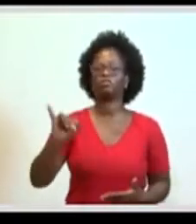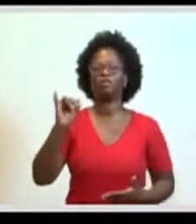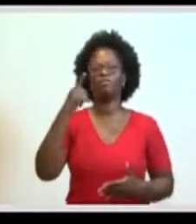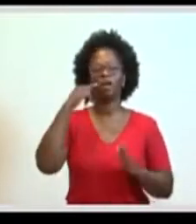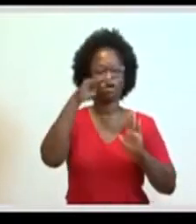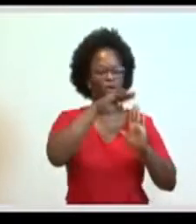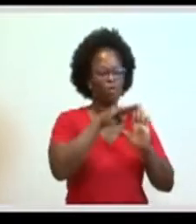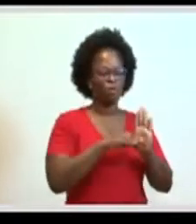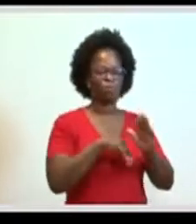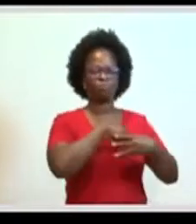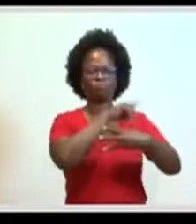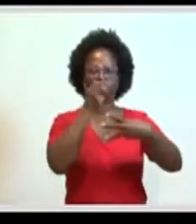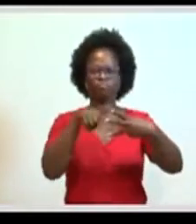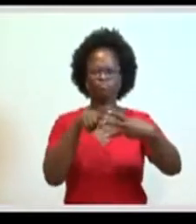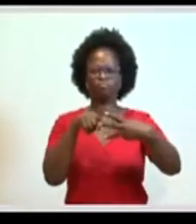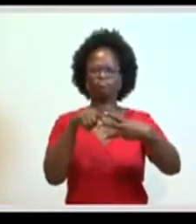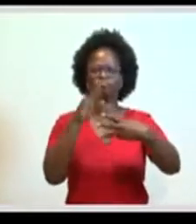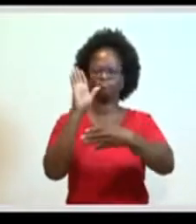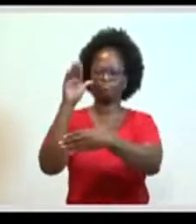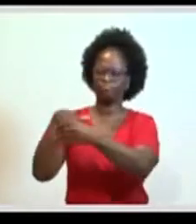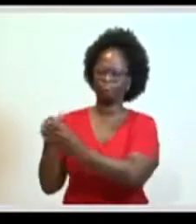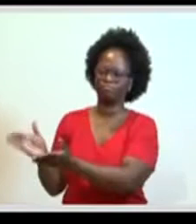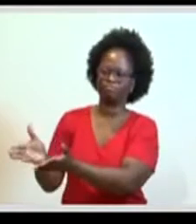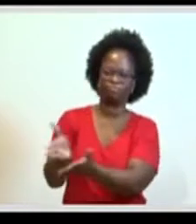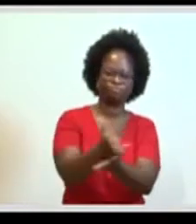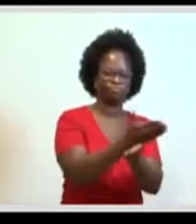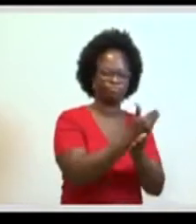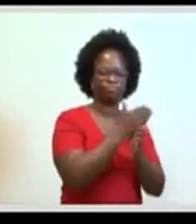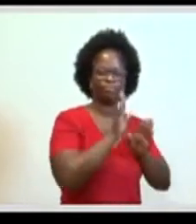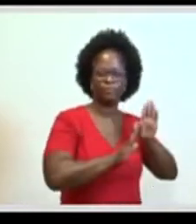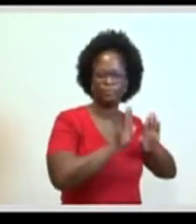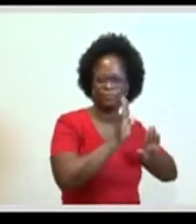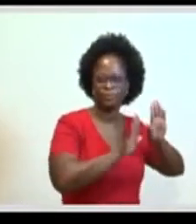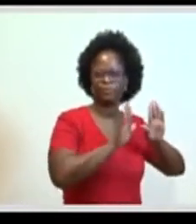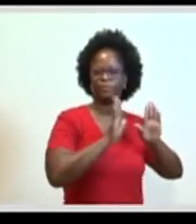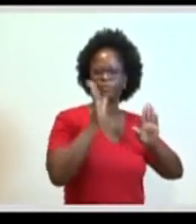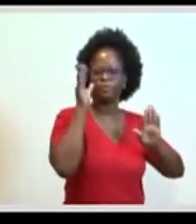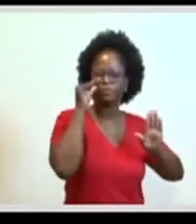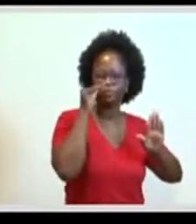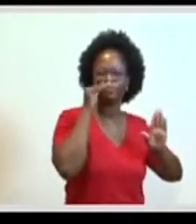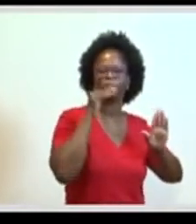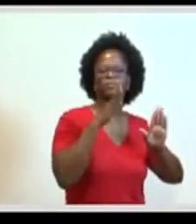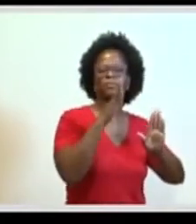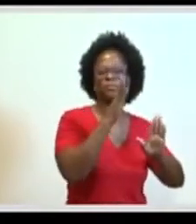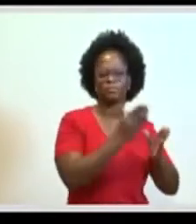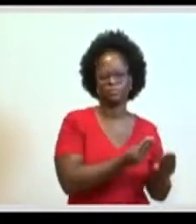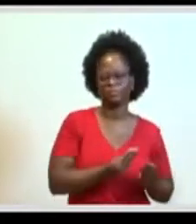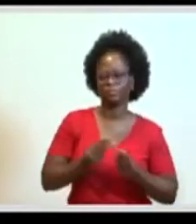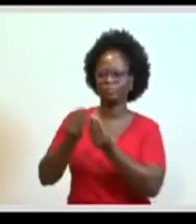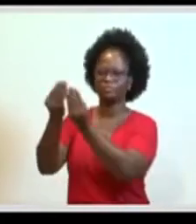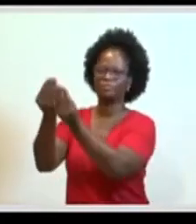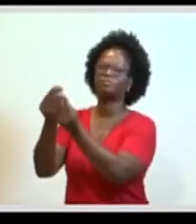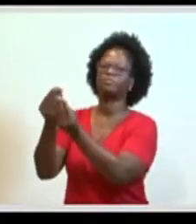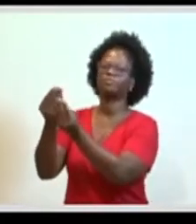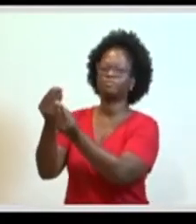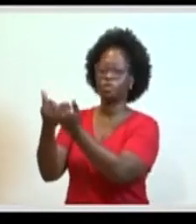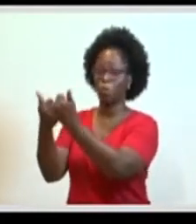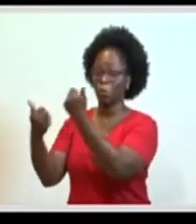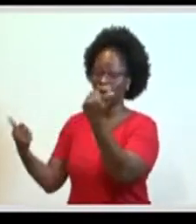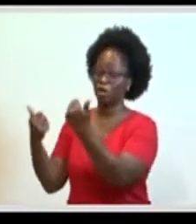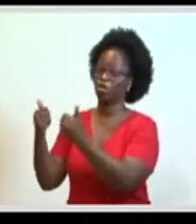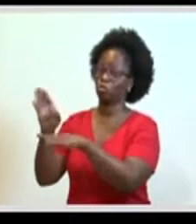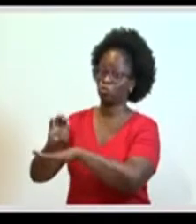uma lista tríplice, uma lista de três nomes, a ser encaminhada ao Ministro de Estado da Saúde, e